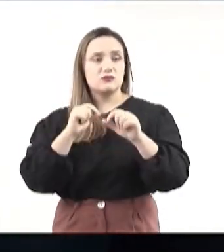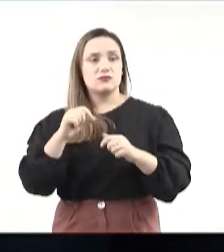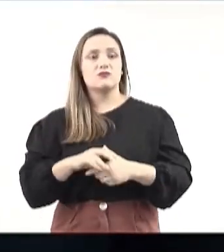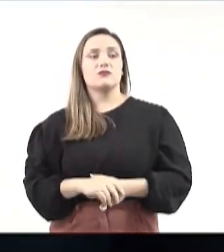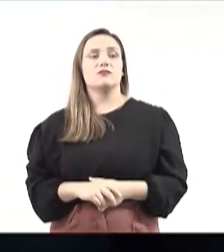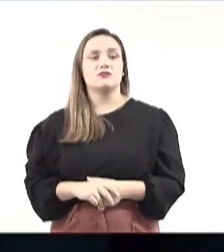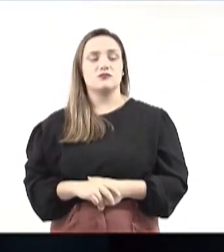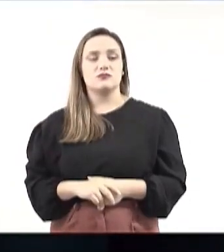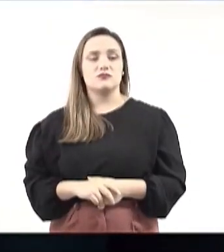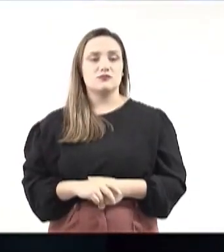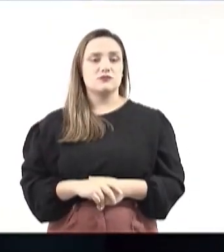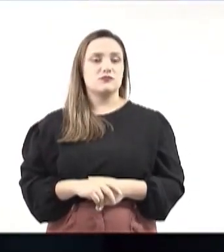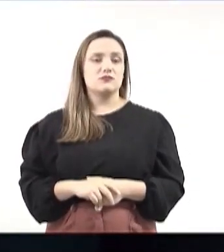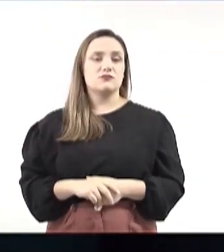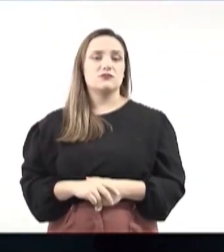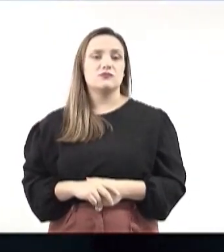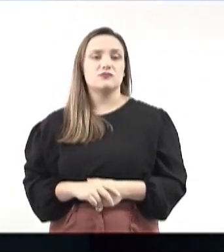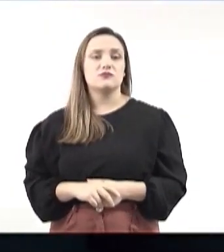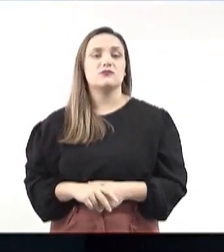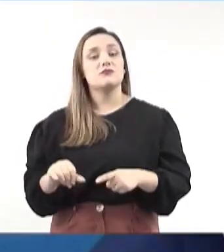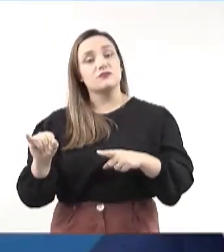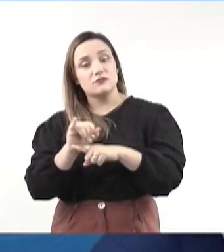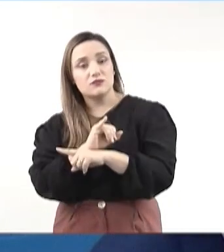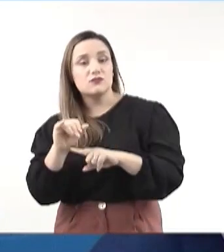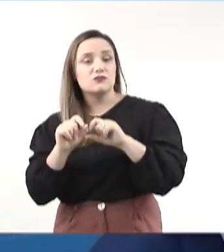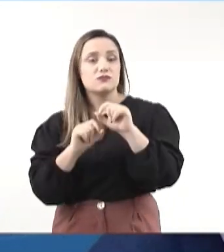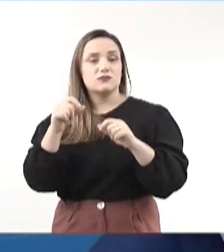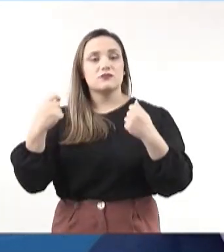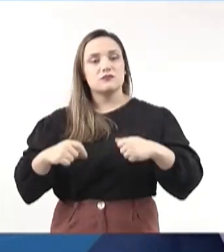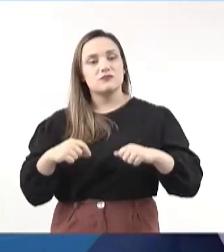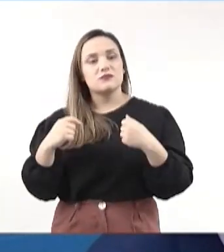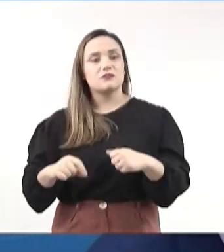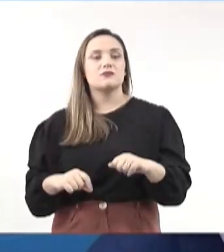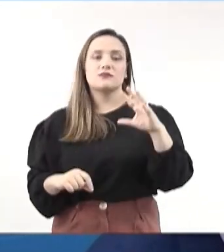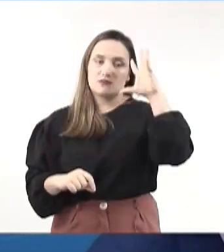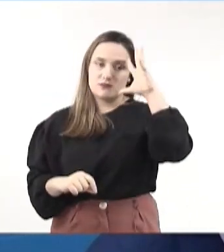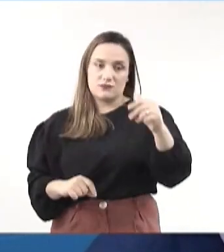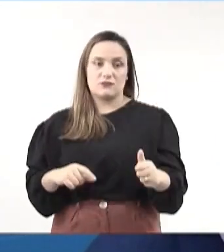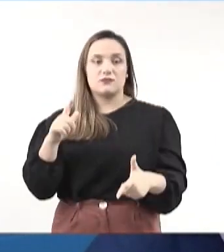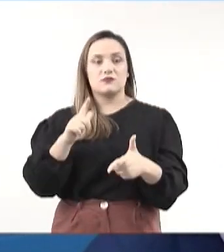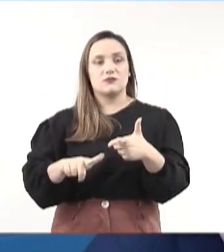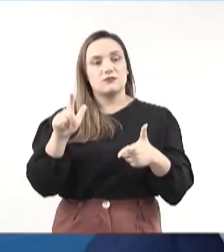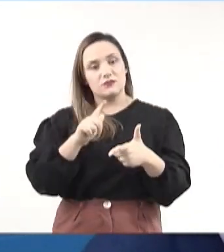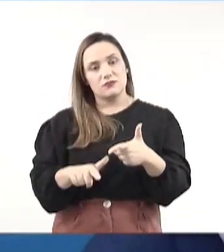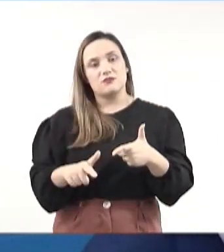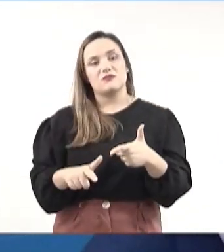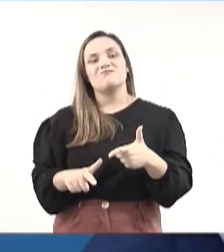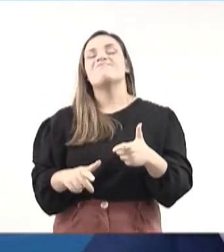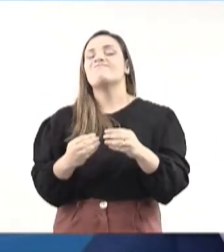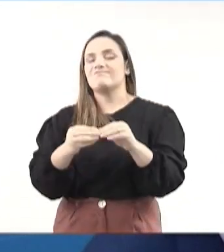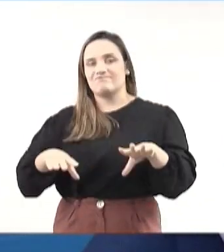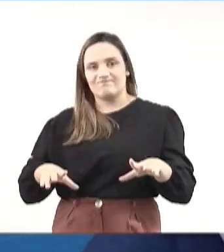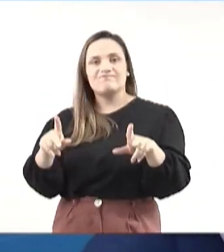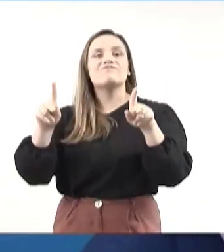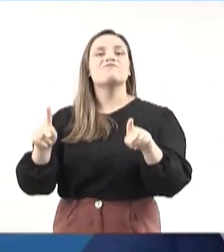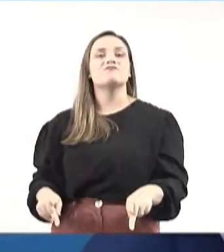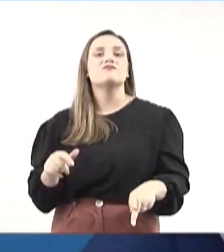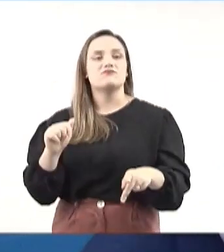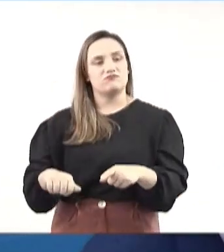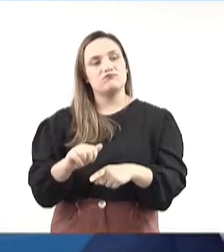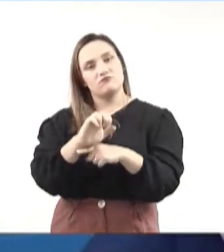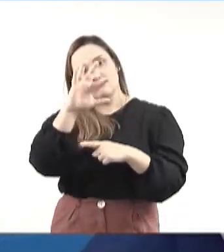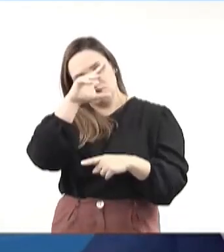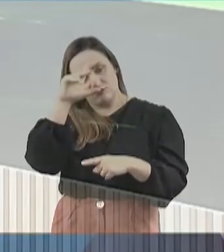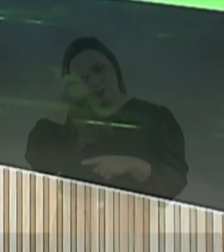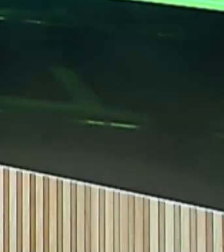as ações necessárias para resolver esse problema que aflige toda a população de